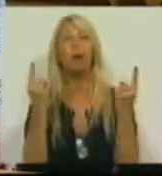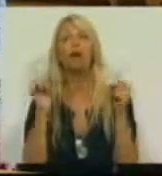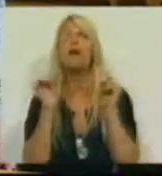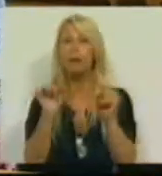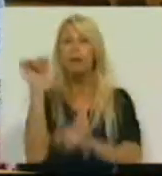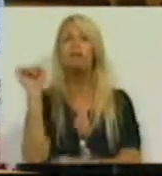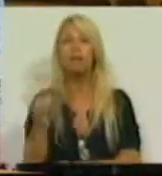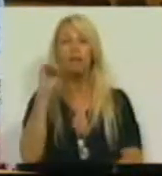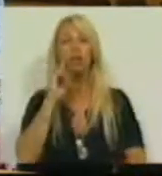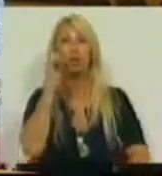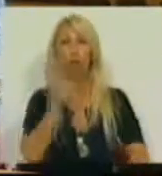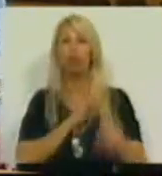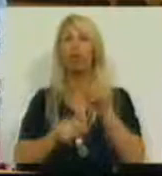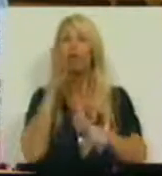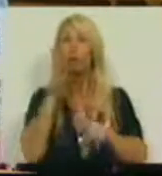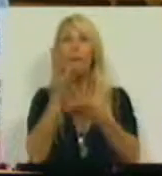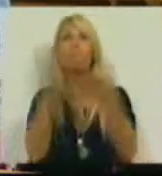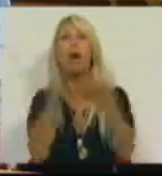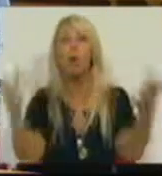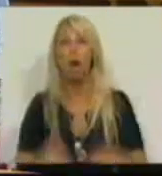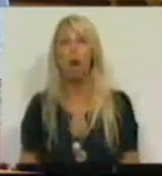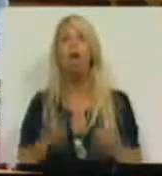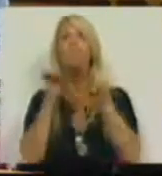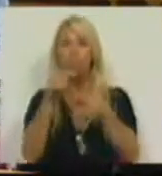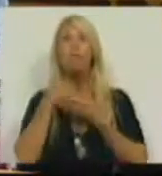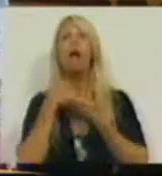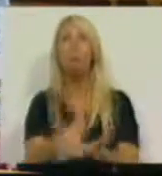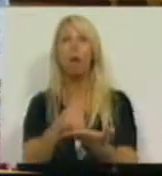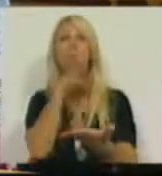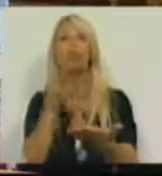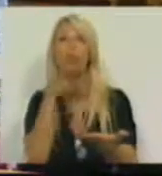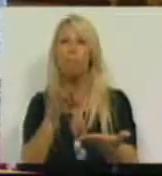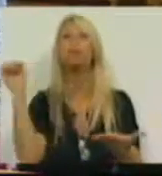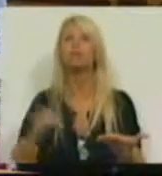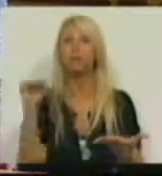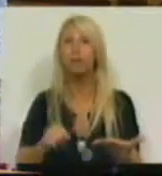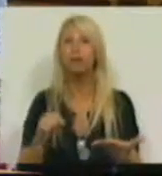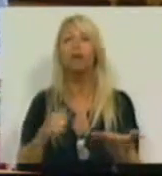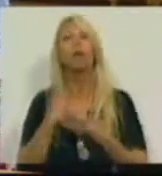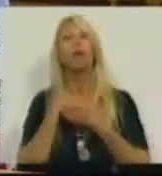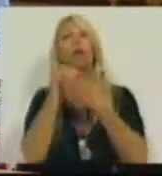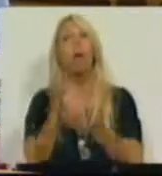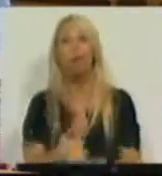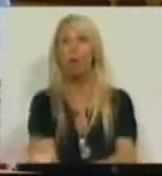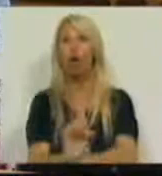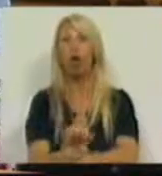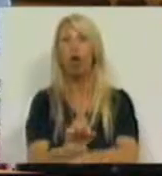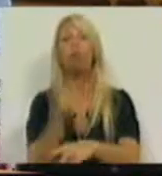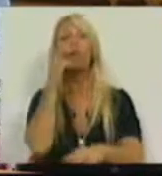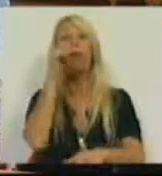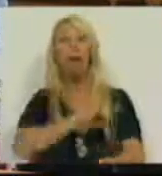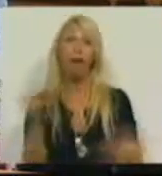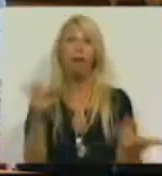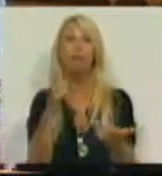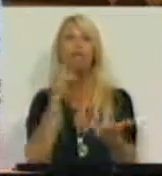Deputada e Srs. Deputados da maioria, estaremos a apoiar as famílias e estaremos a apoiar, desde logo, aquelas que